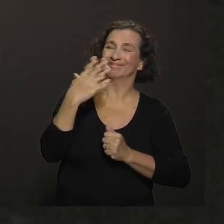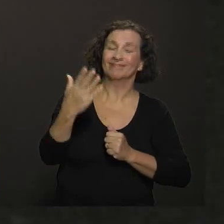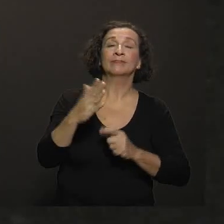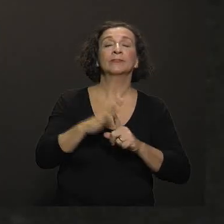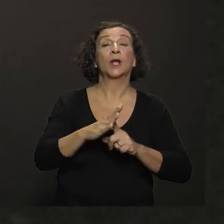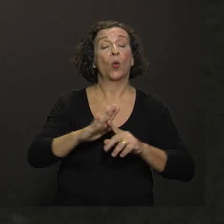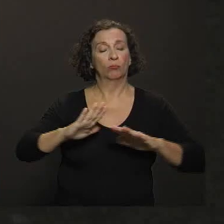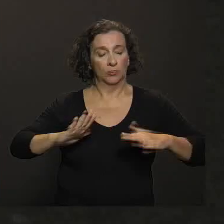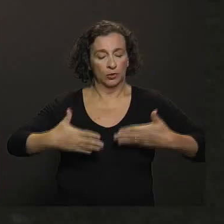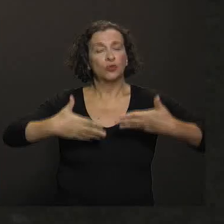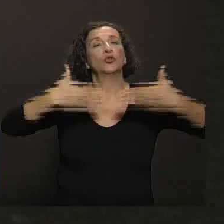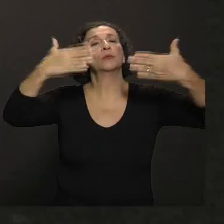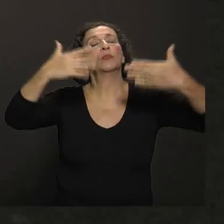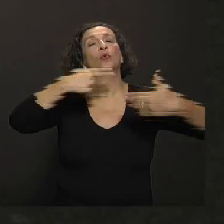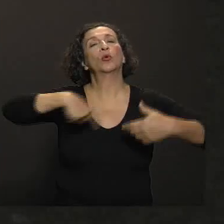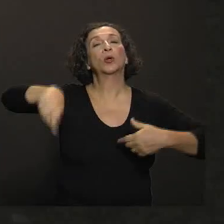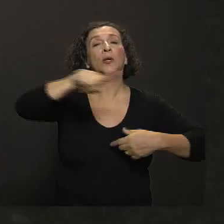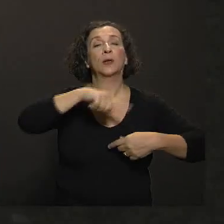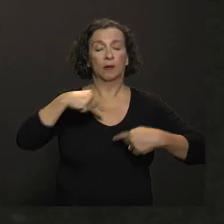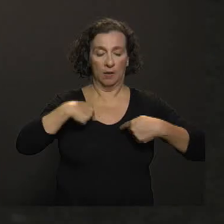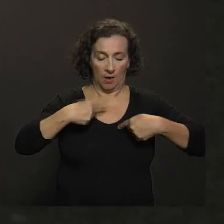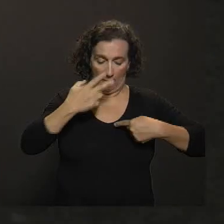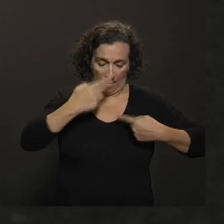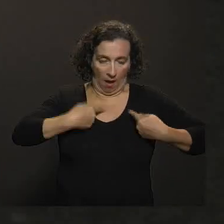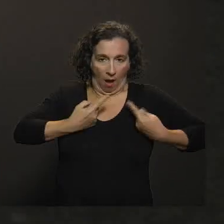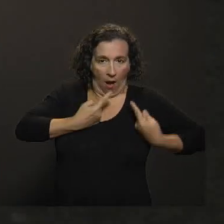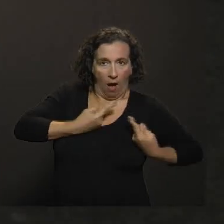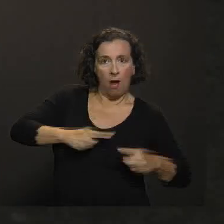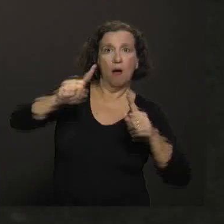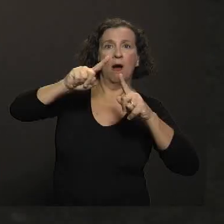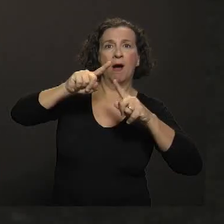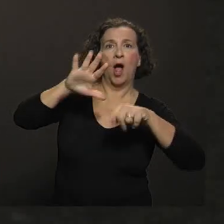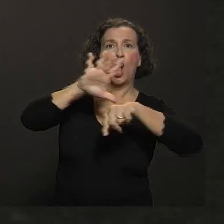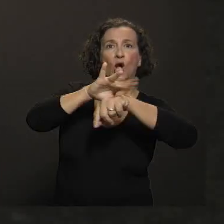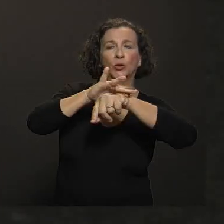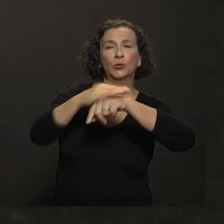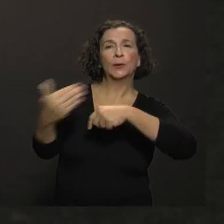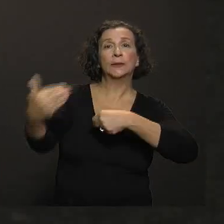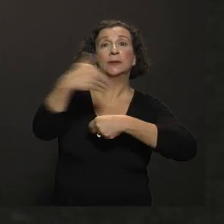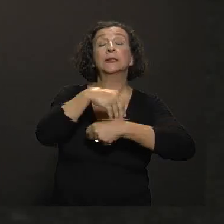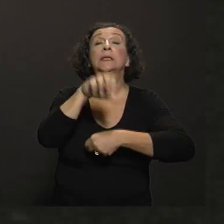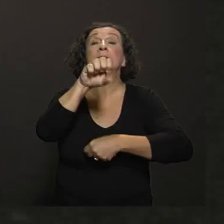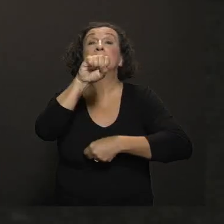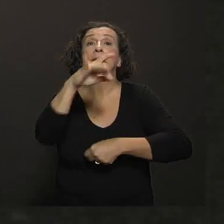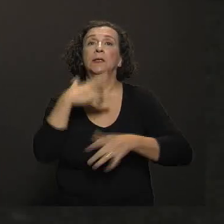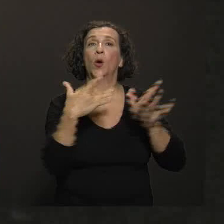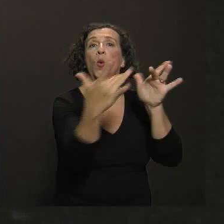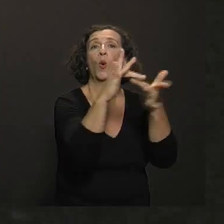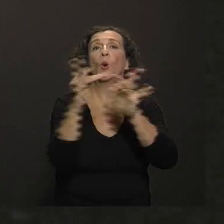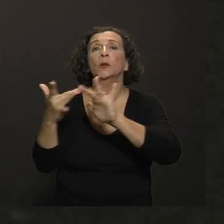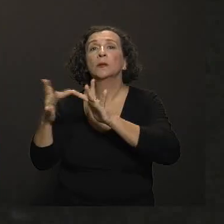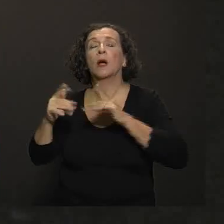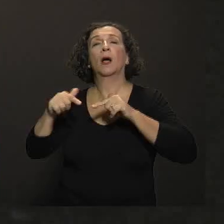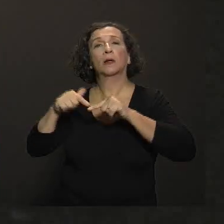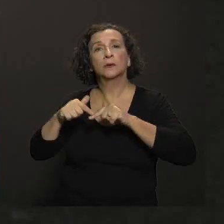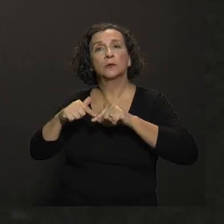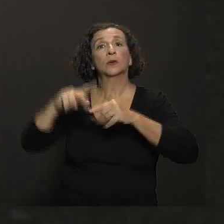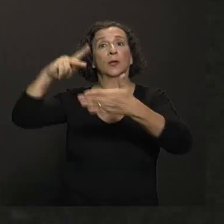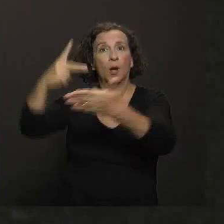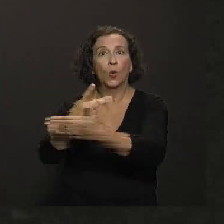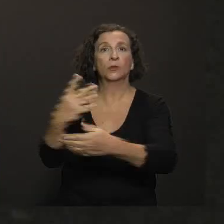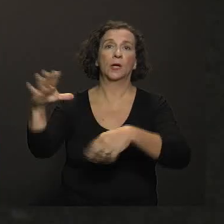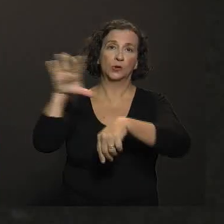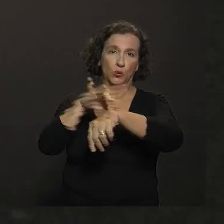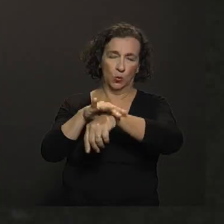estimular as nossas células de defesa a combater as doenças, caso nós tenhamos contato com aquele agente causador das